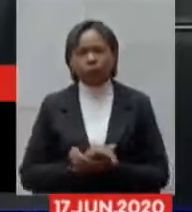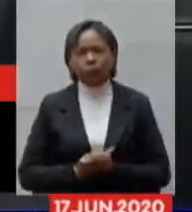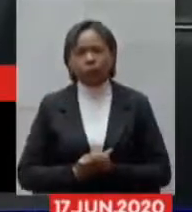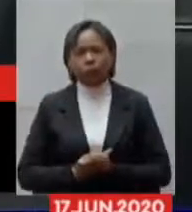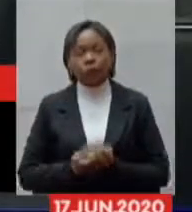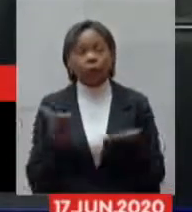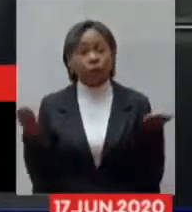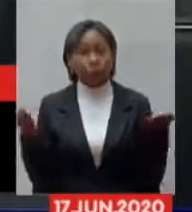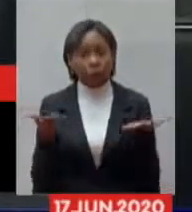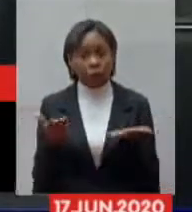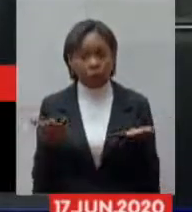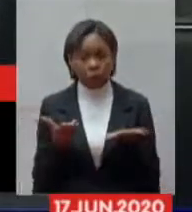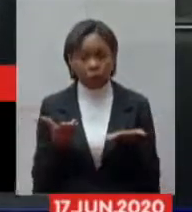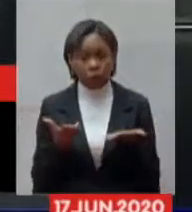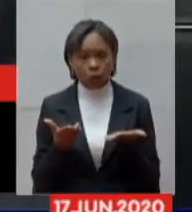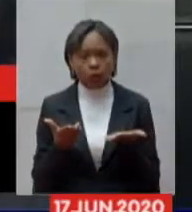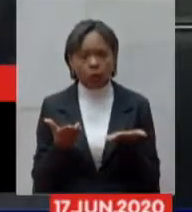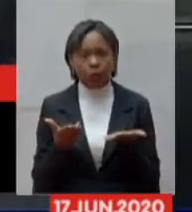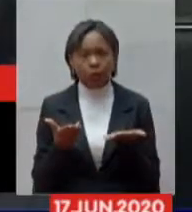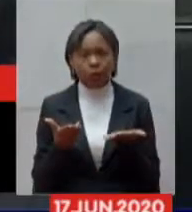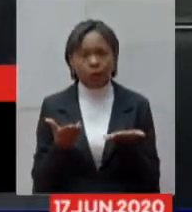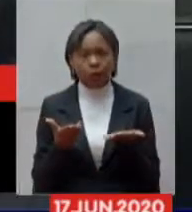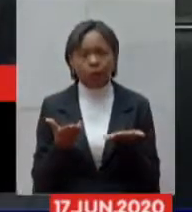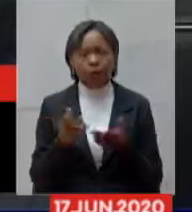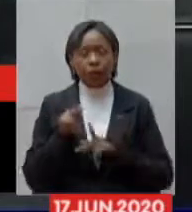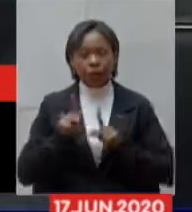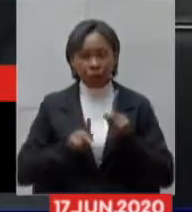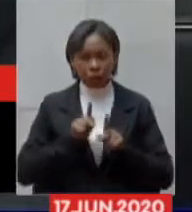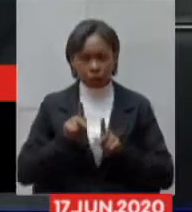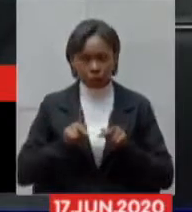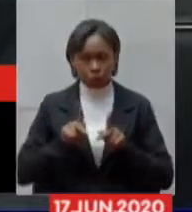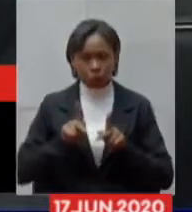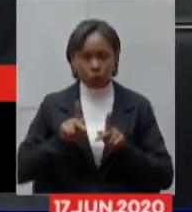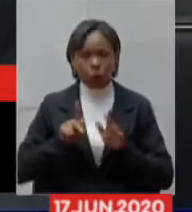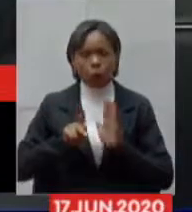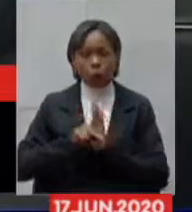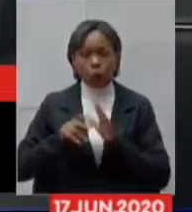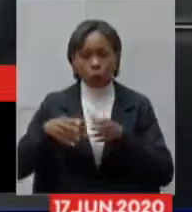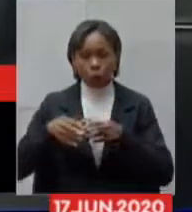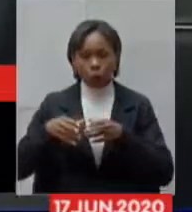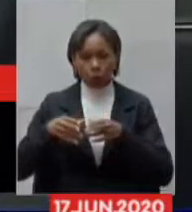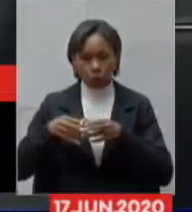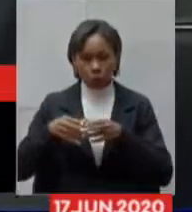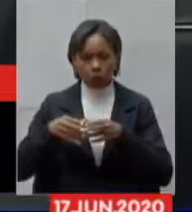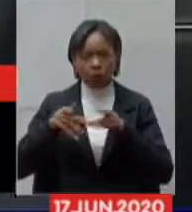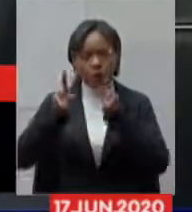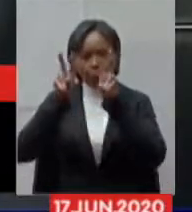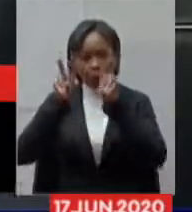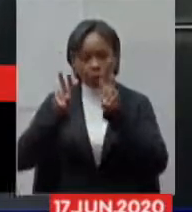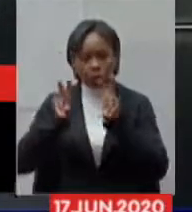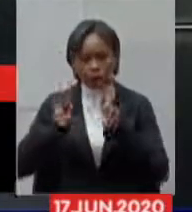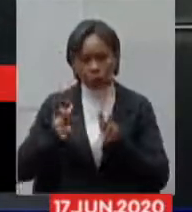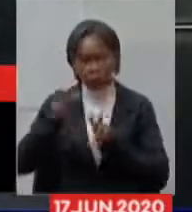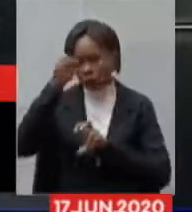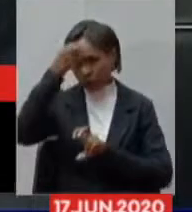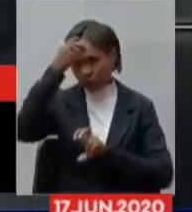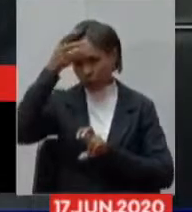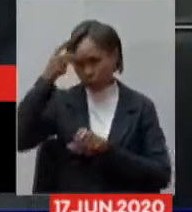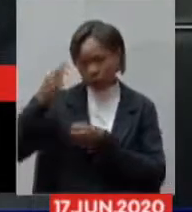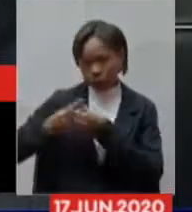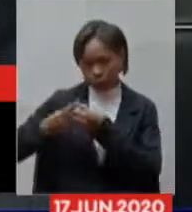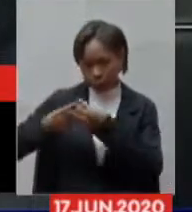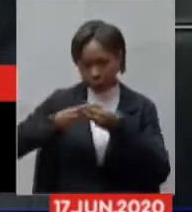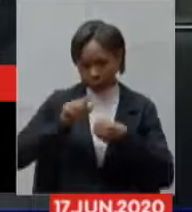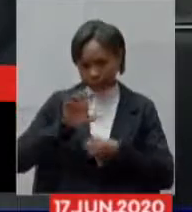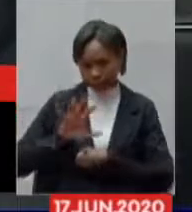vamos agora passar a palavra aos membros da comissão de assuntos municipais e regionalização eu já